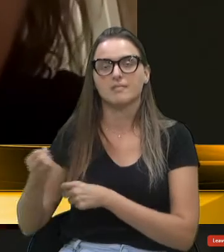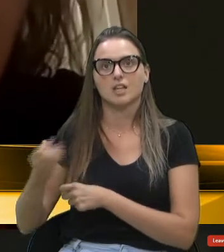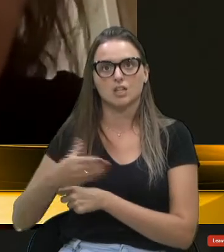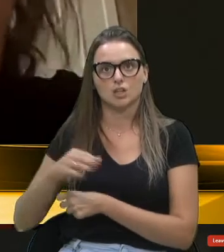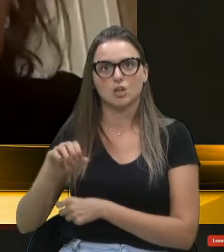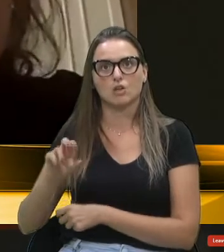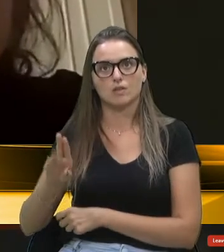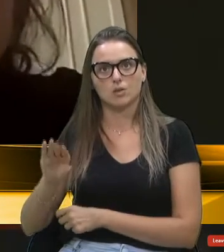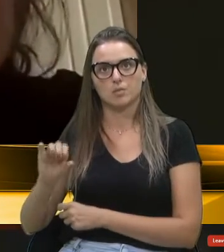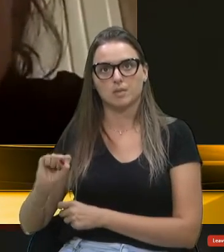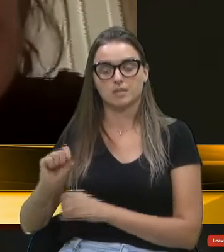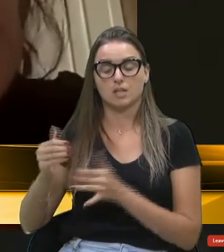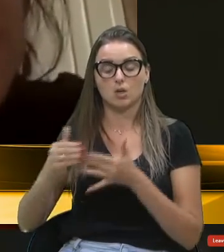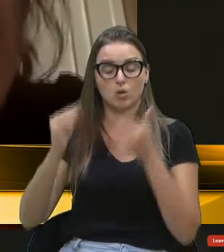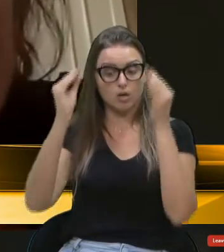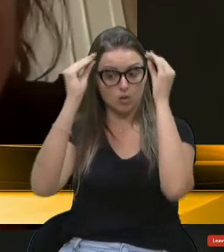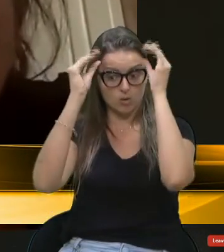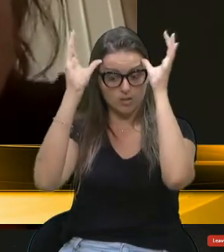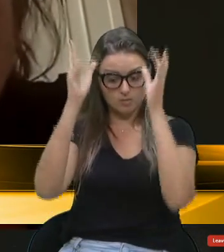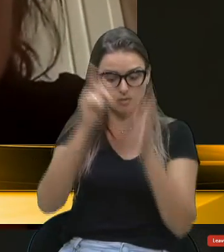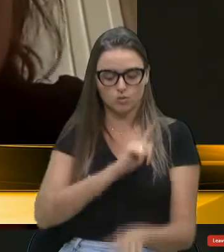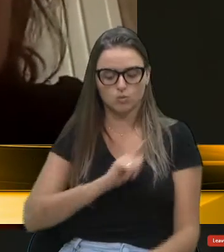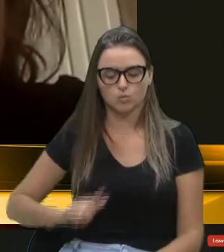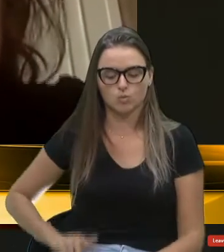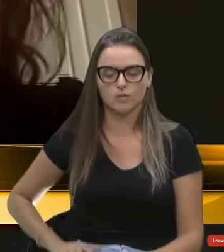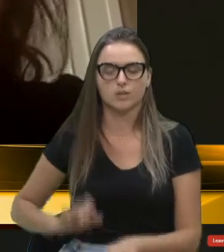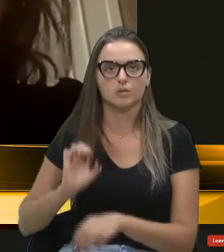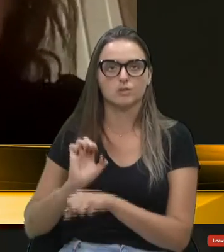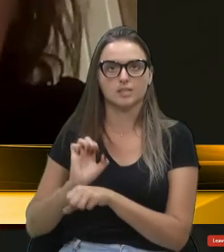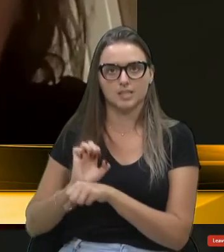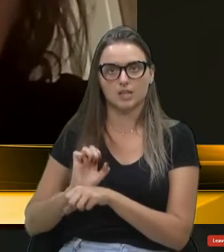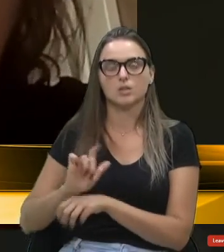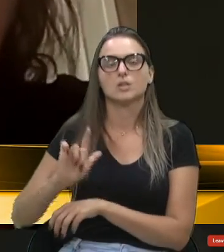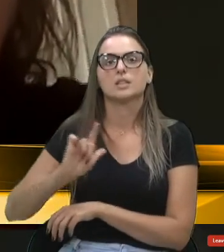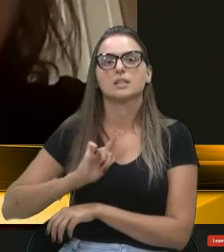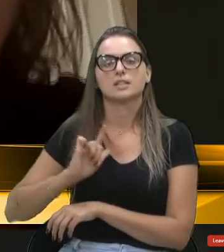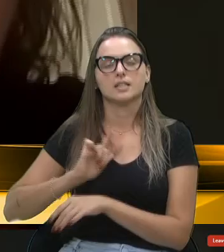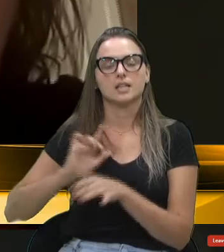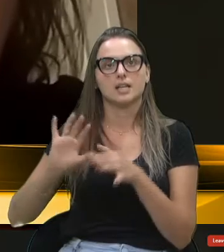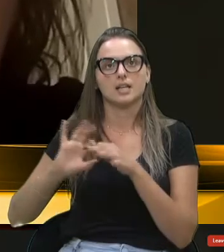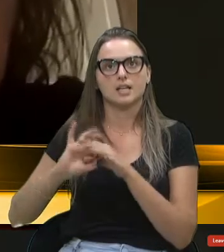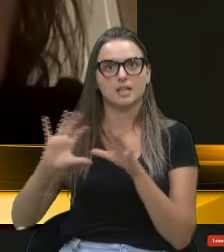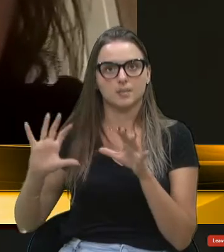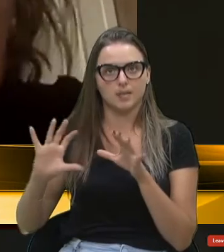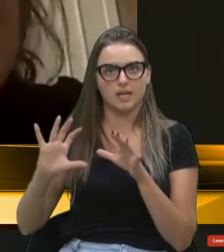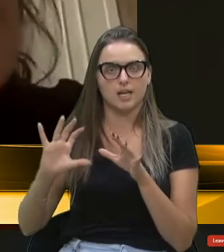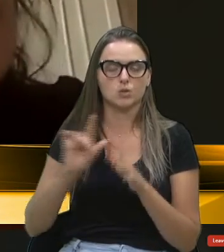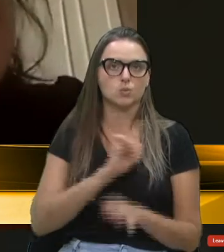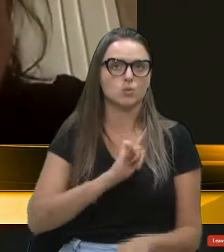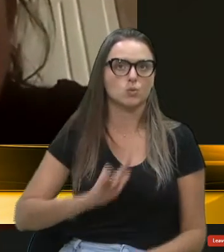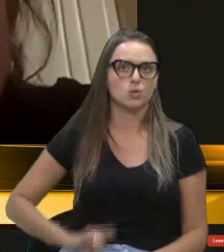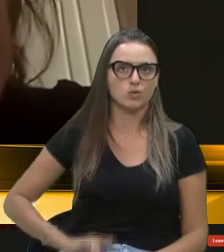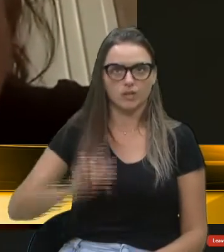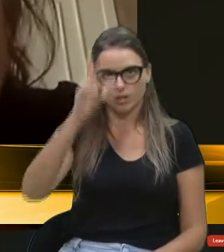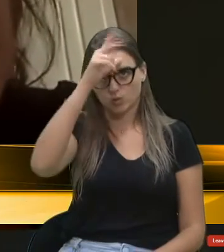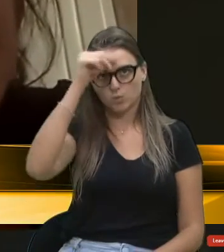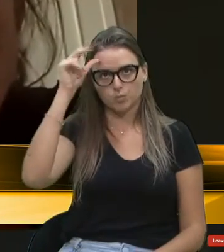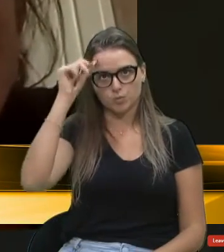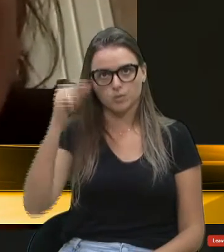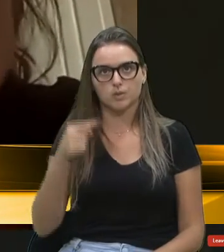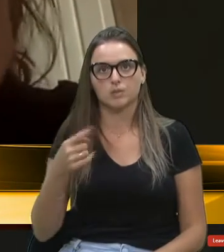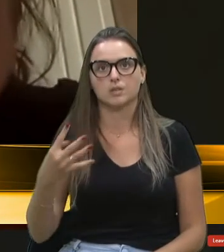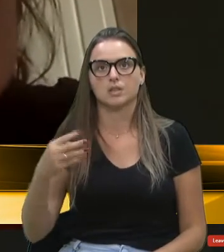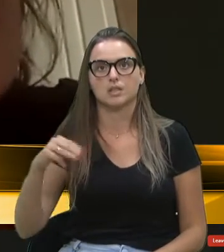conhecimento de que o governo do Estado teria disponibilizado ao governo do município esses 14 milhões,